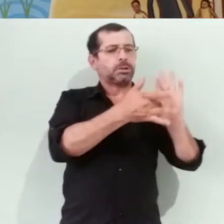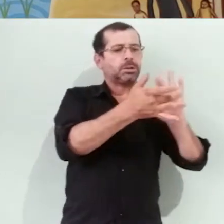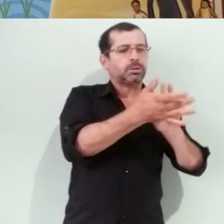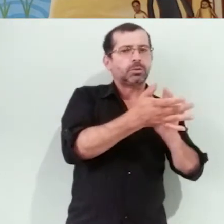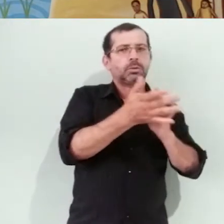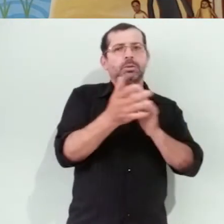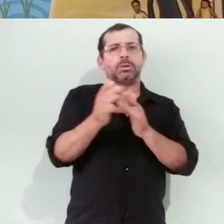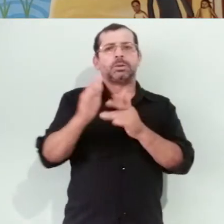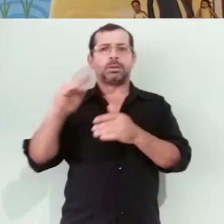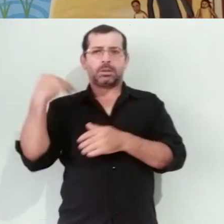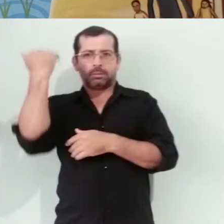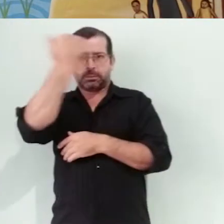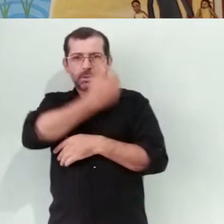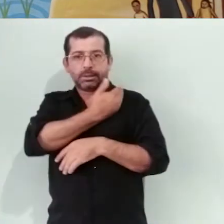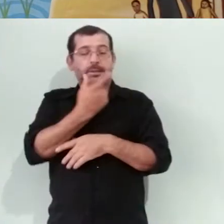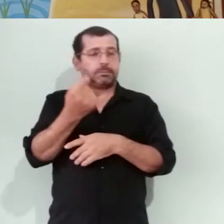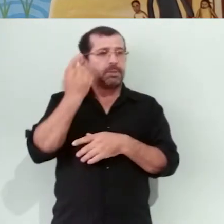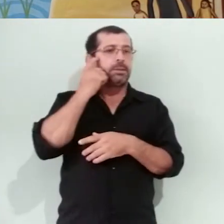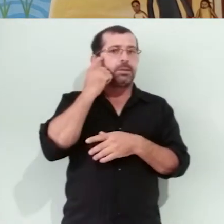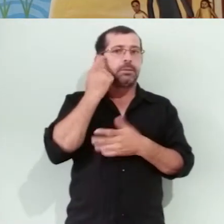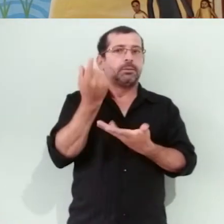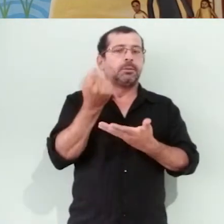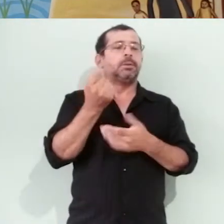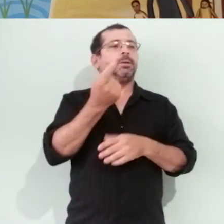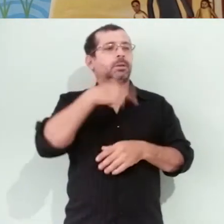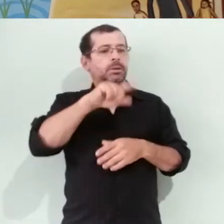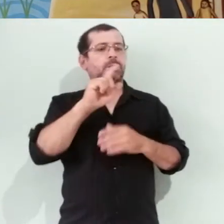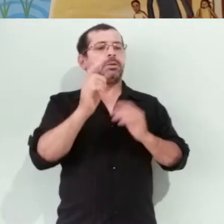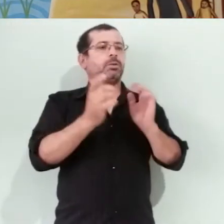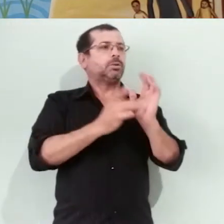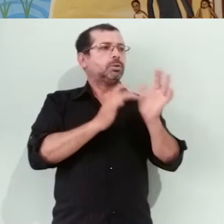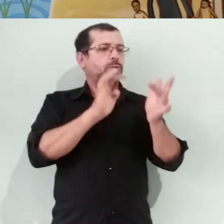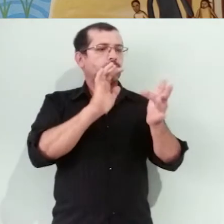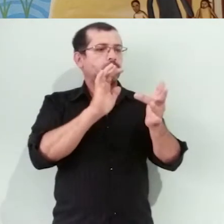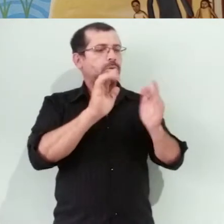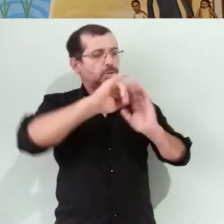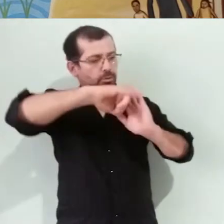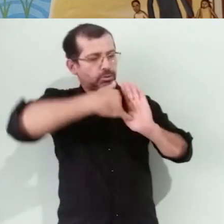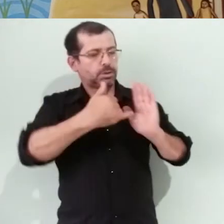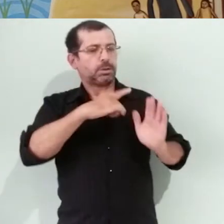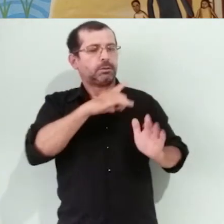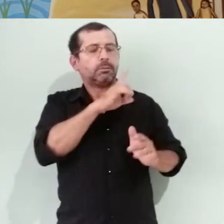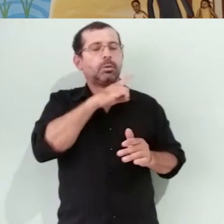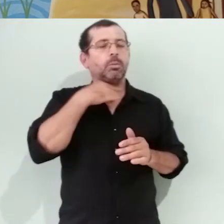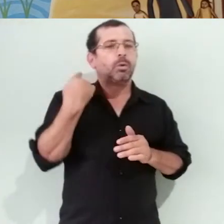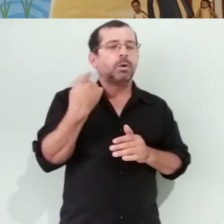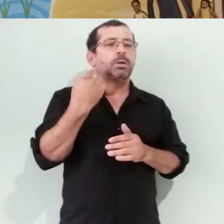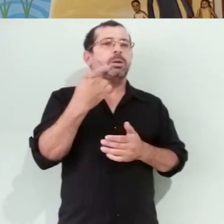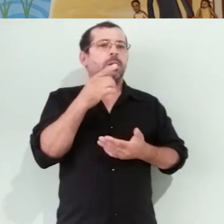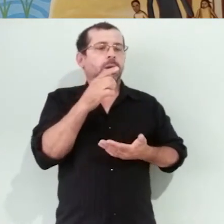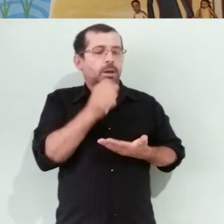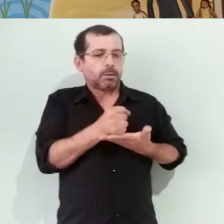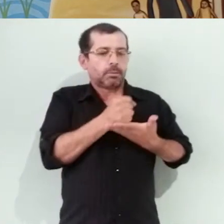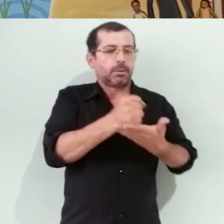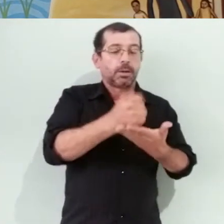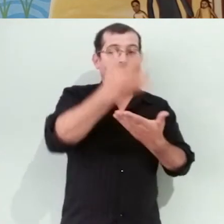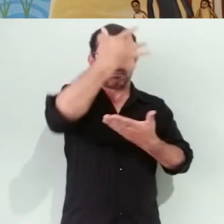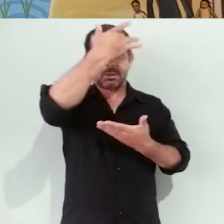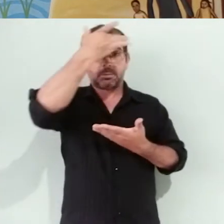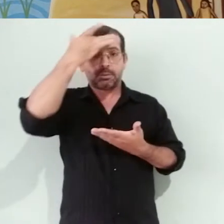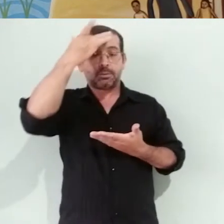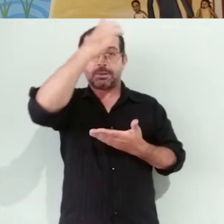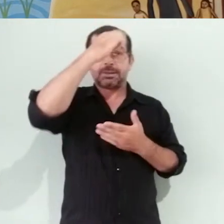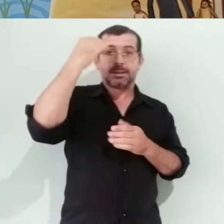assim. Assim, ele teve uma morte amparada pelas pessoas mais sagradas que podem ter